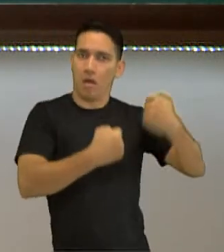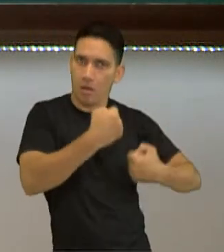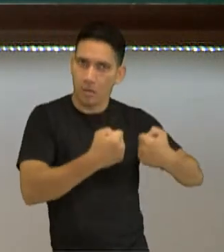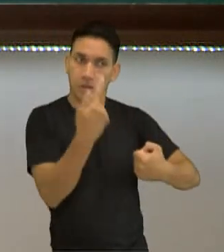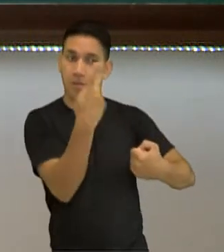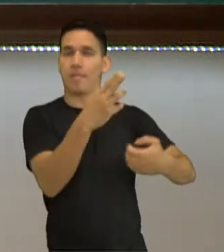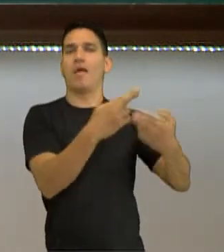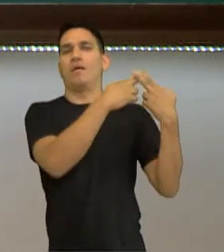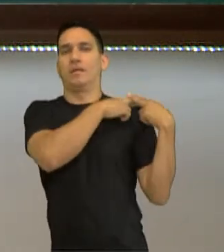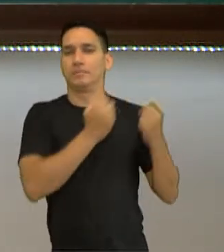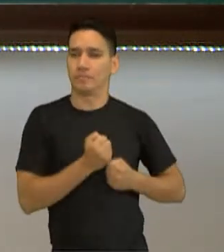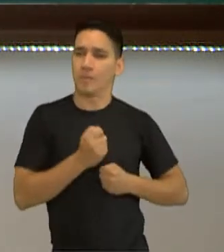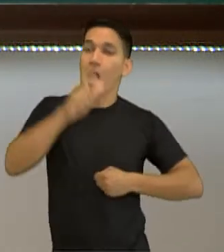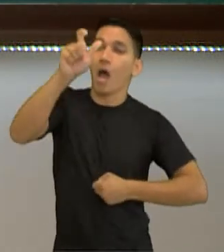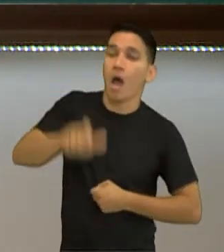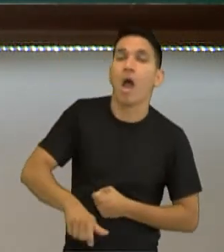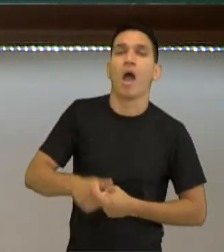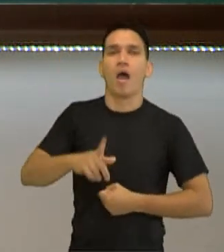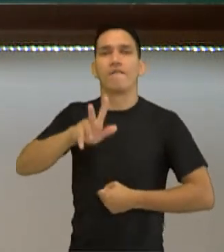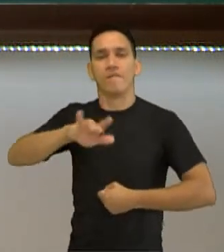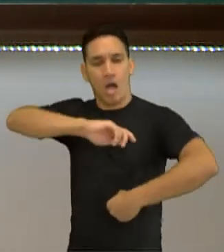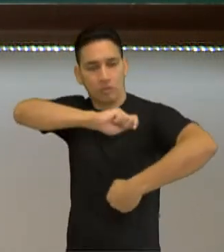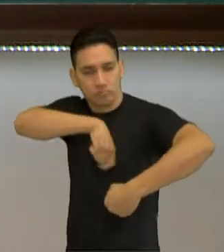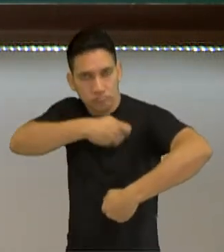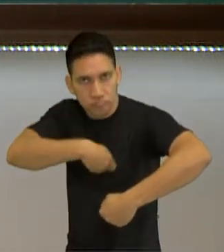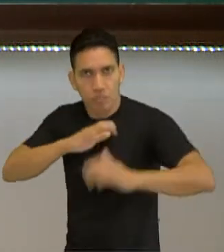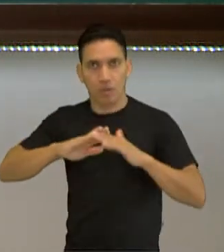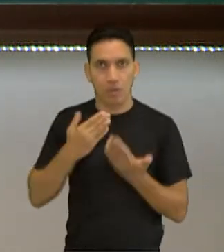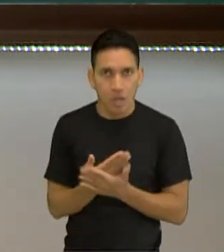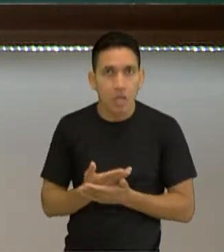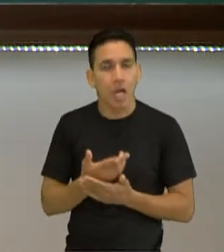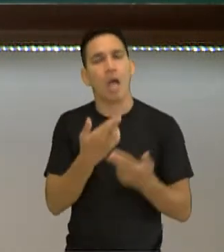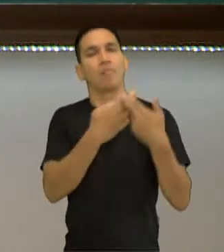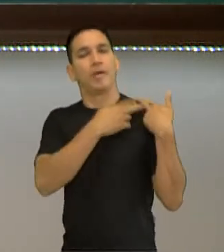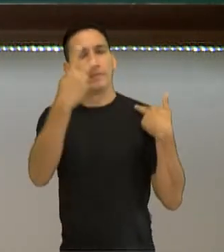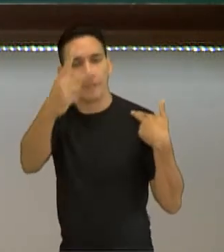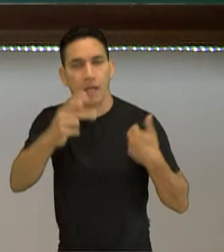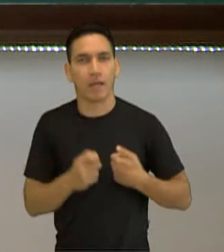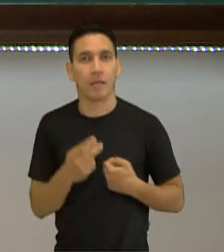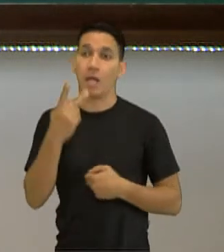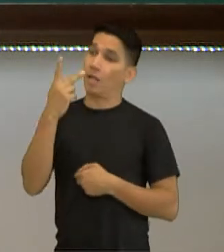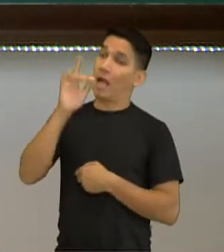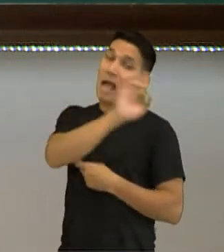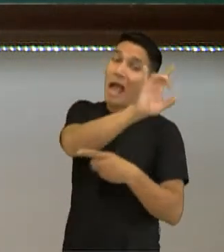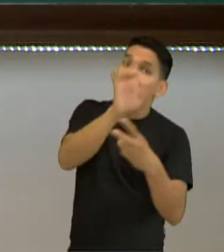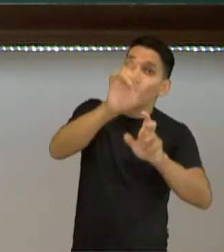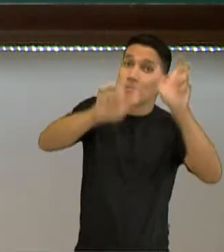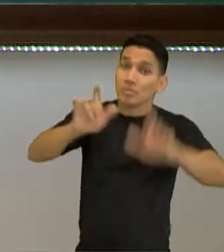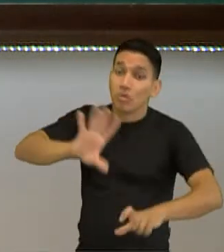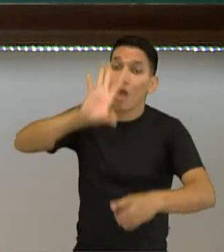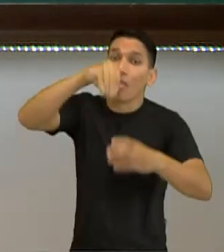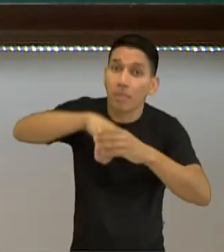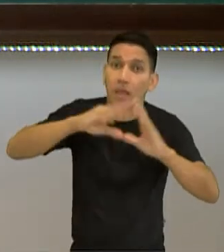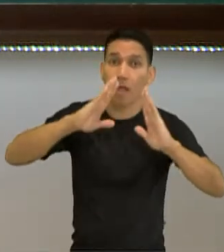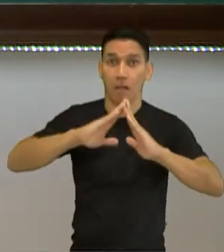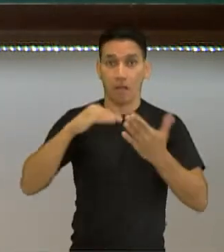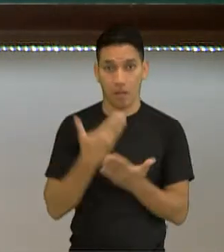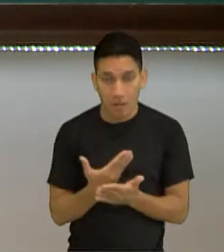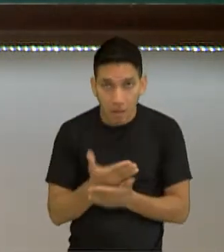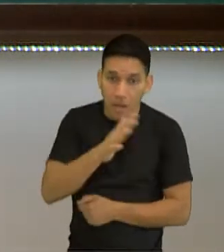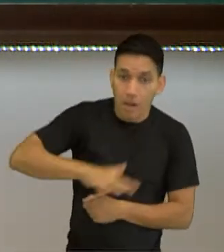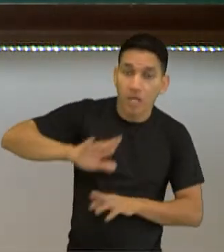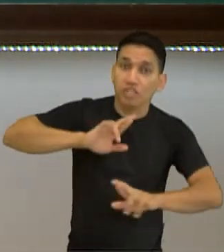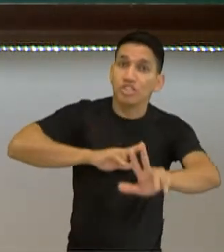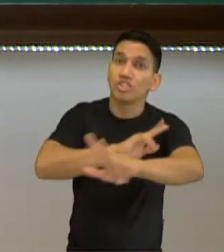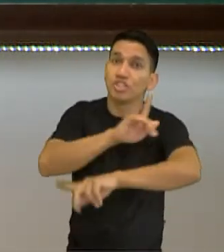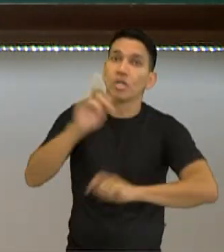da escola vai preparar o alimento. Cada um exercendo suas responsabilidades dentro do ambiente escolar, você tem um ambiente acontecendo da